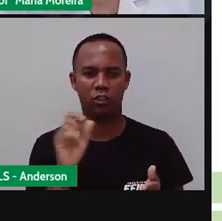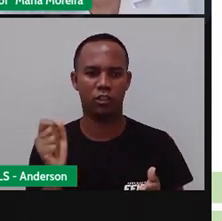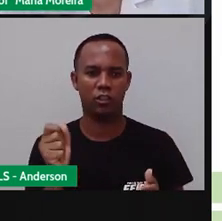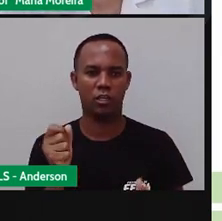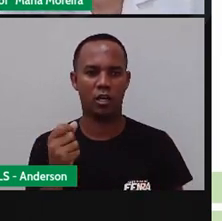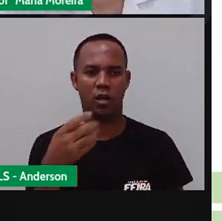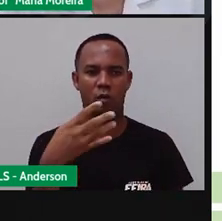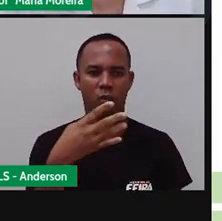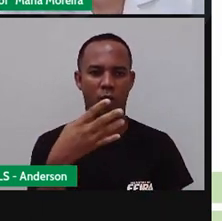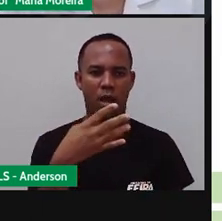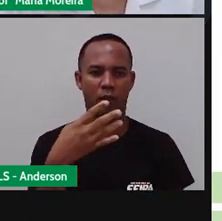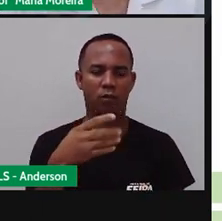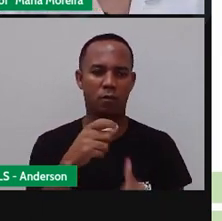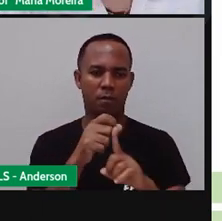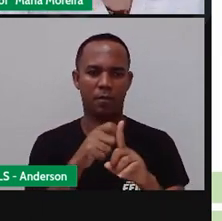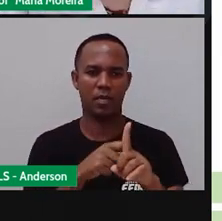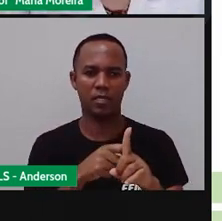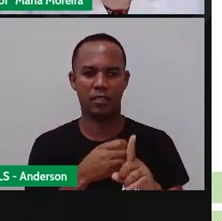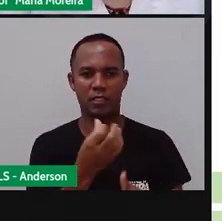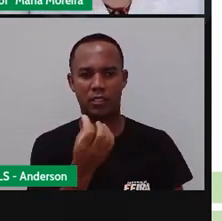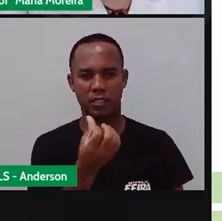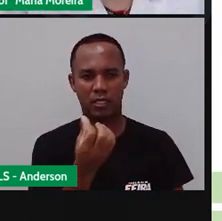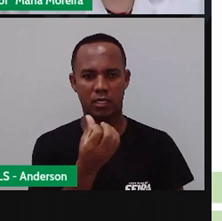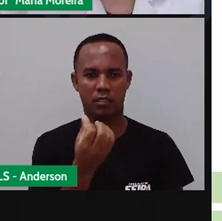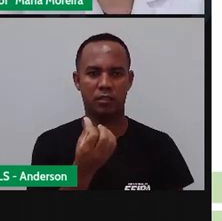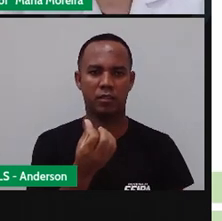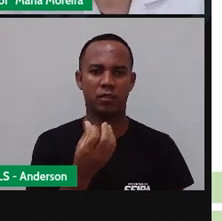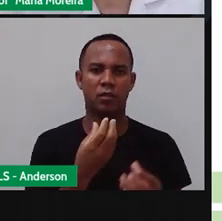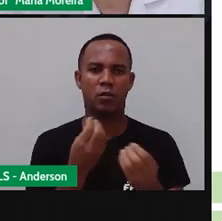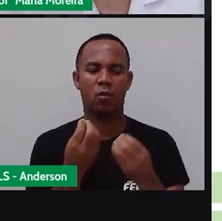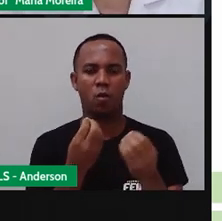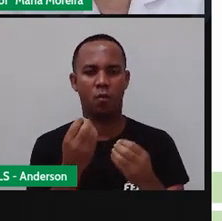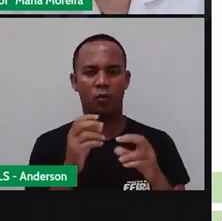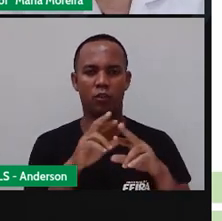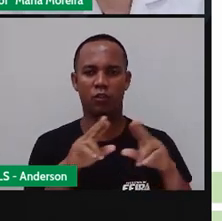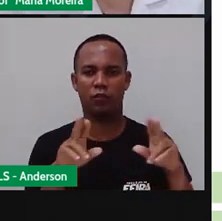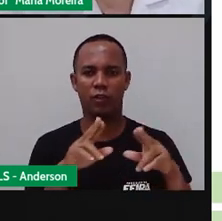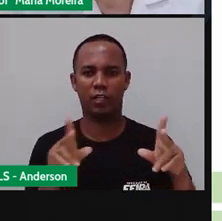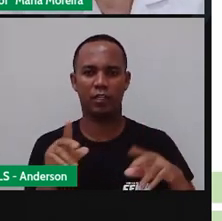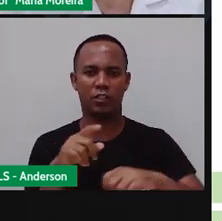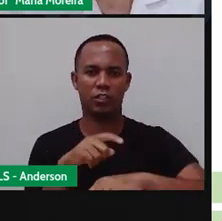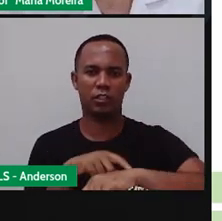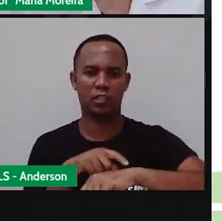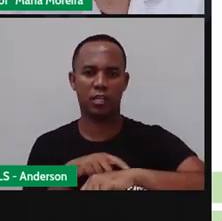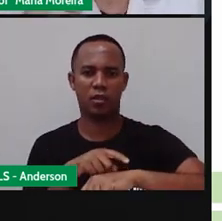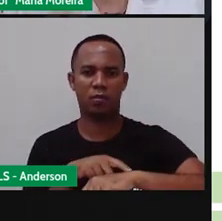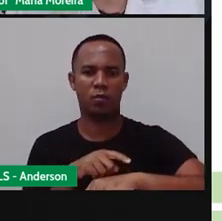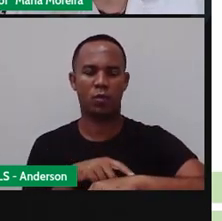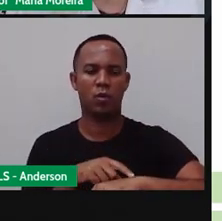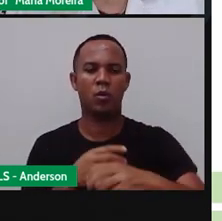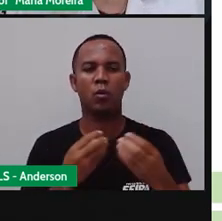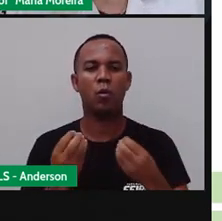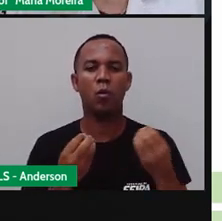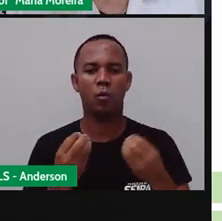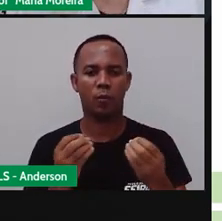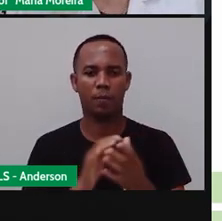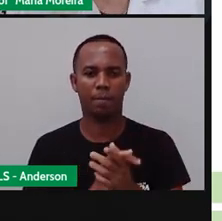6 de 2021. Diferentes marcadores do tempo. Vocês já repararam que, inclusive,